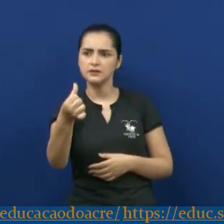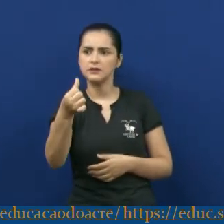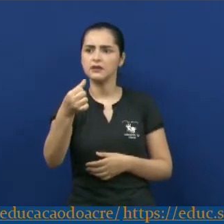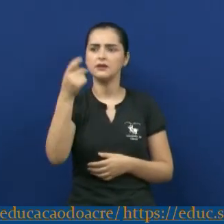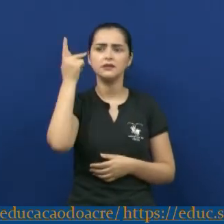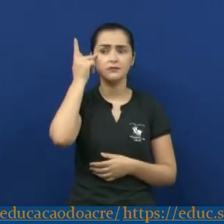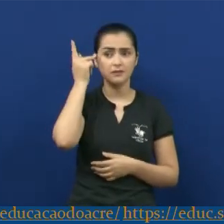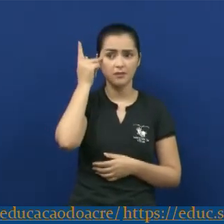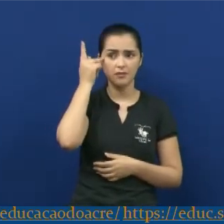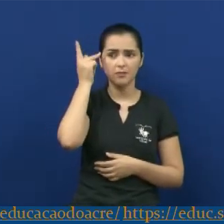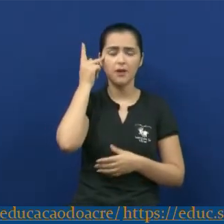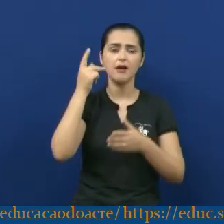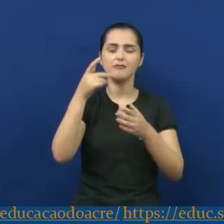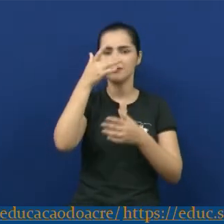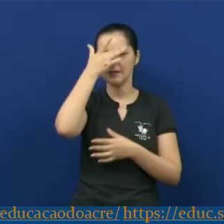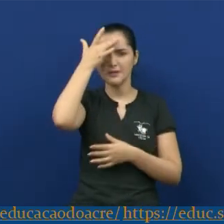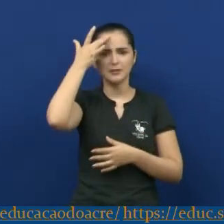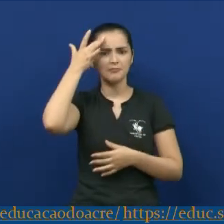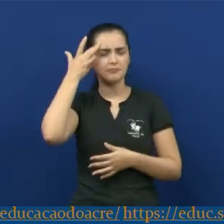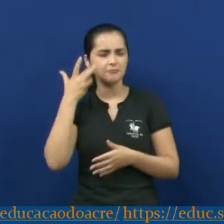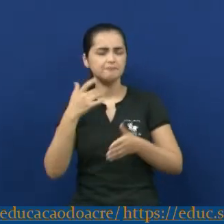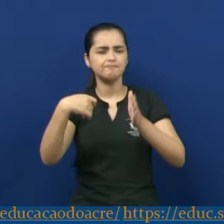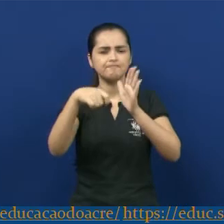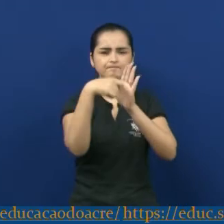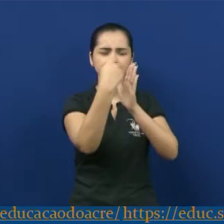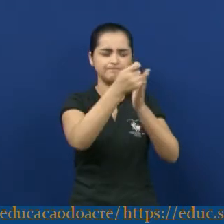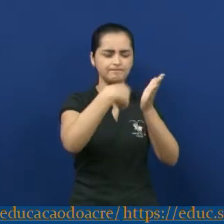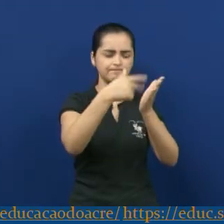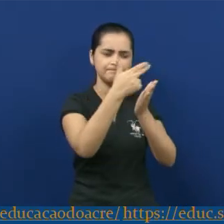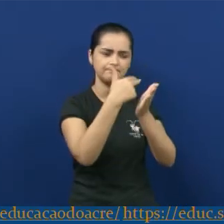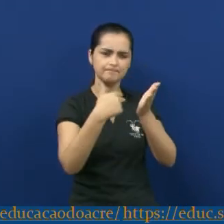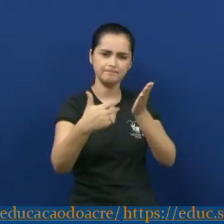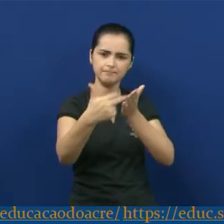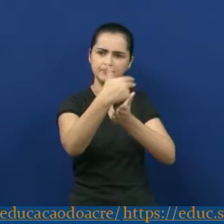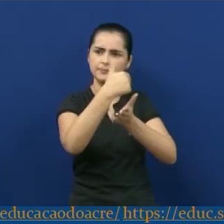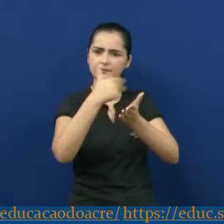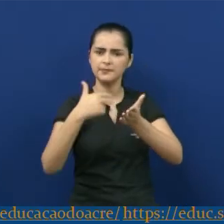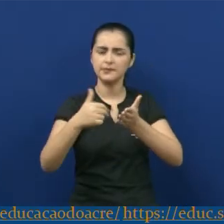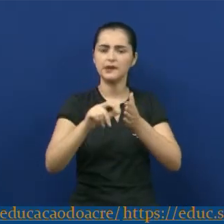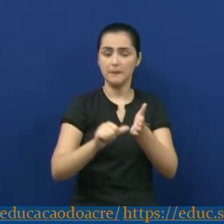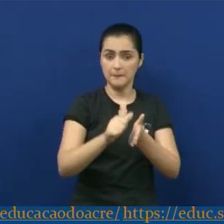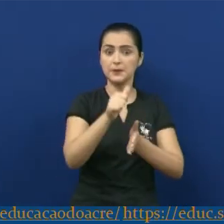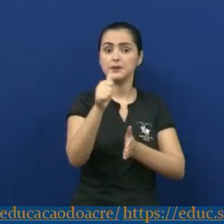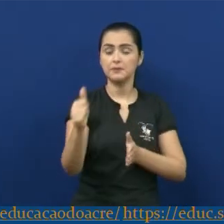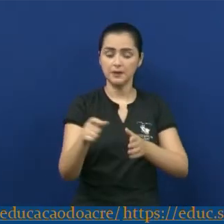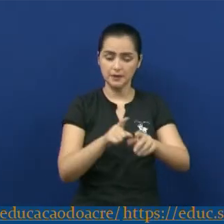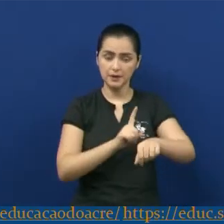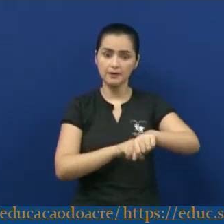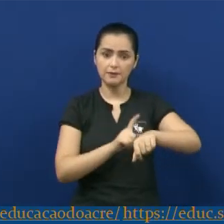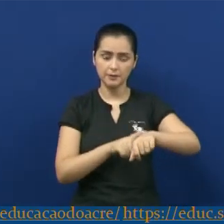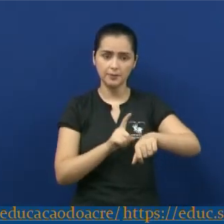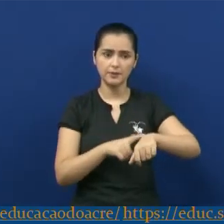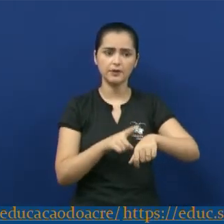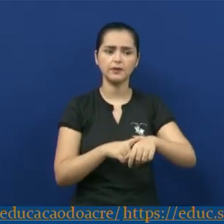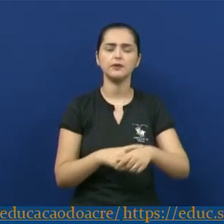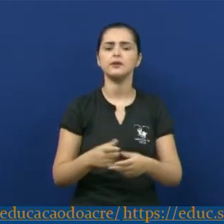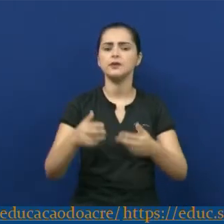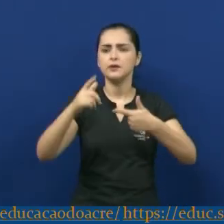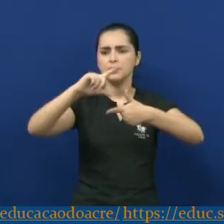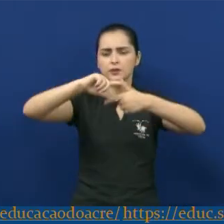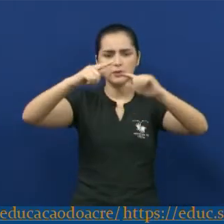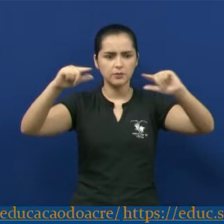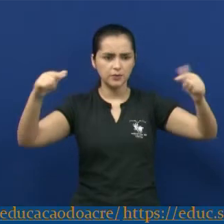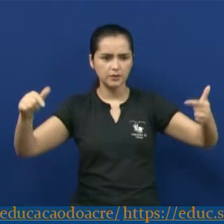uma das artistas centrais da pintura brasileira e da primeira fase do modernismo brasileiro, ao lado de Anitta Malfatti. Seu